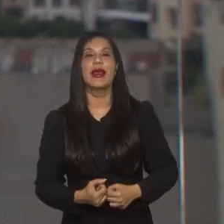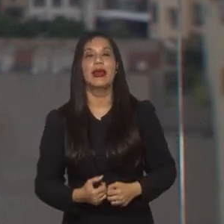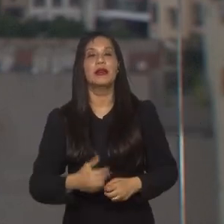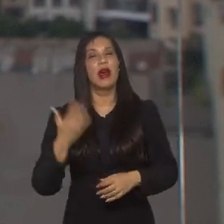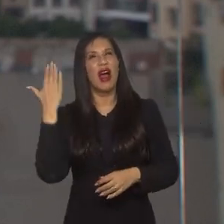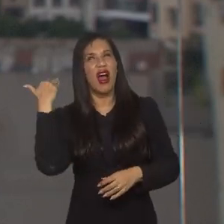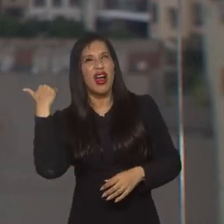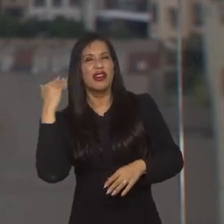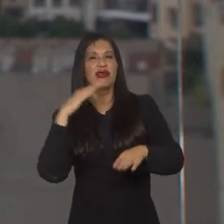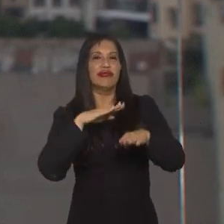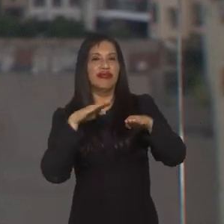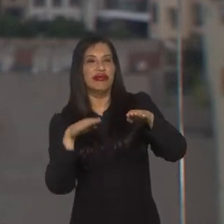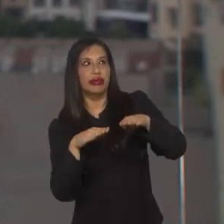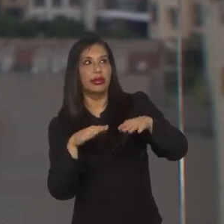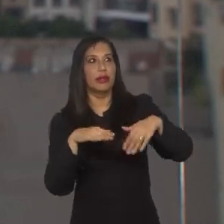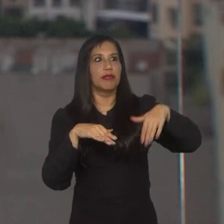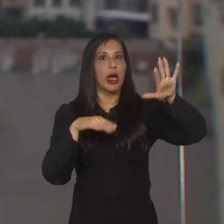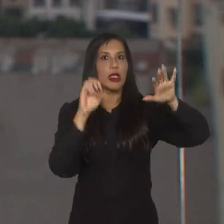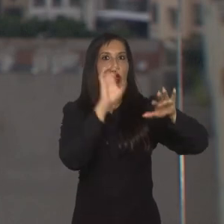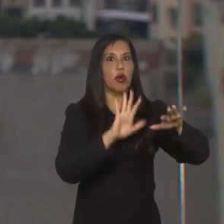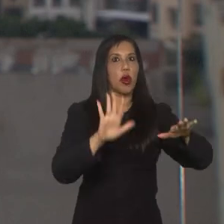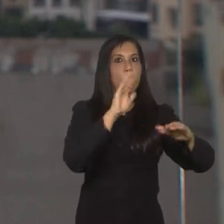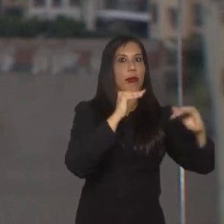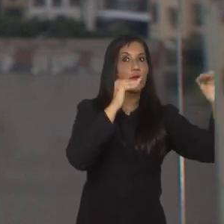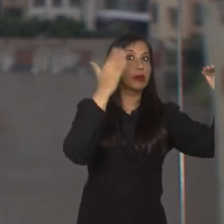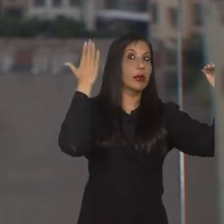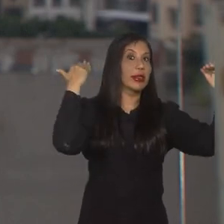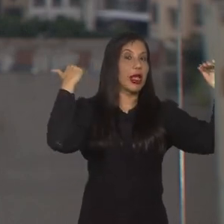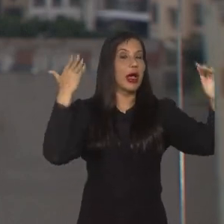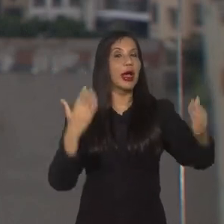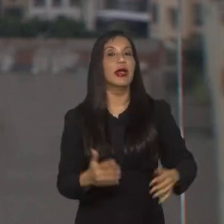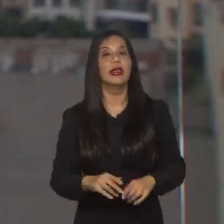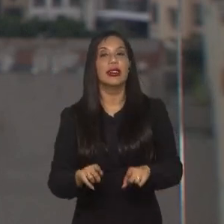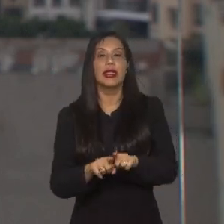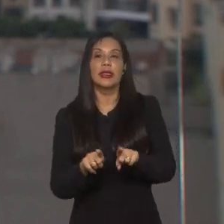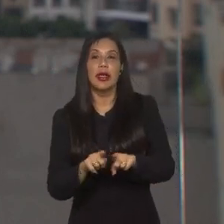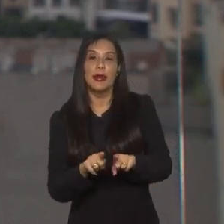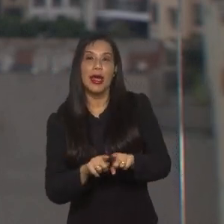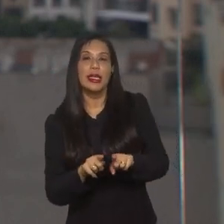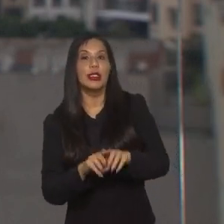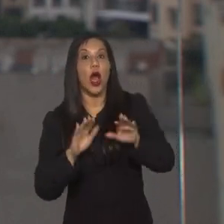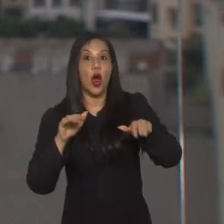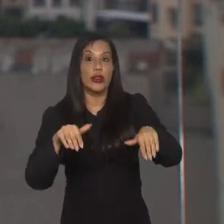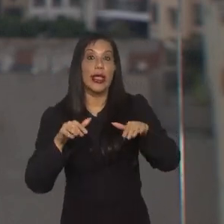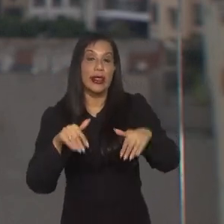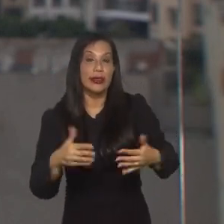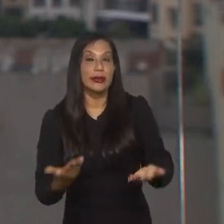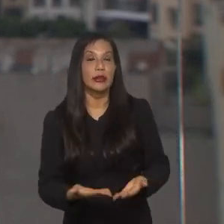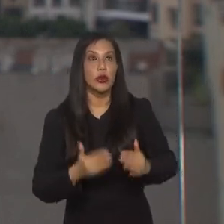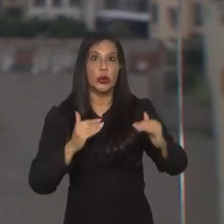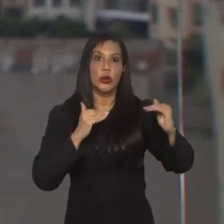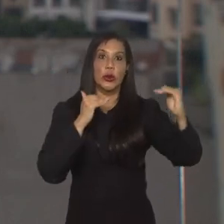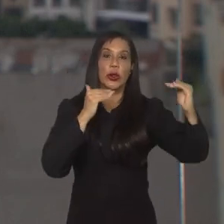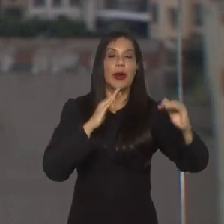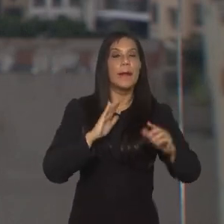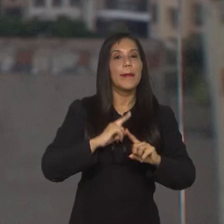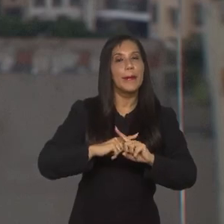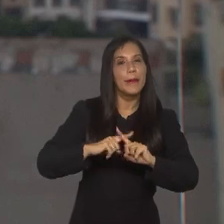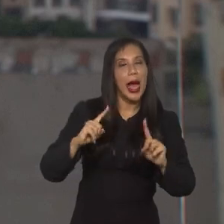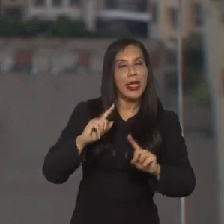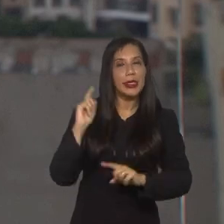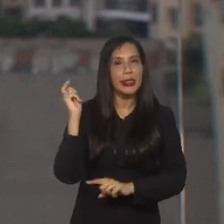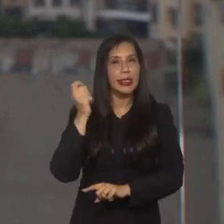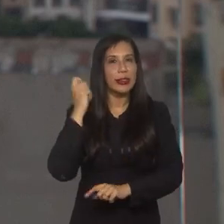das outras seleções, principalmente as europeias e a australiana. E eu acho que dali a seleção